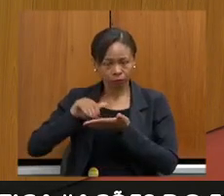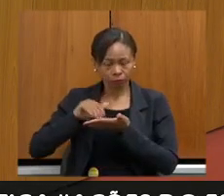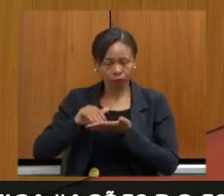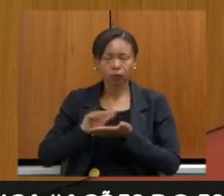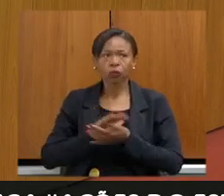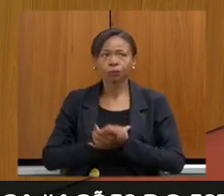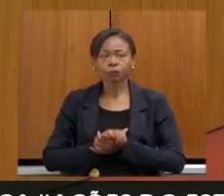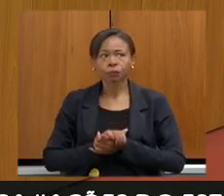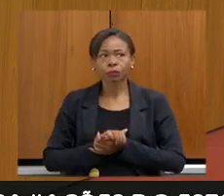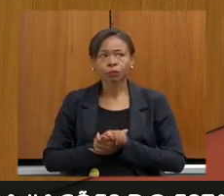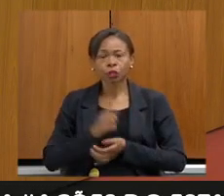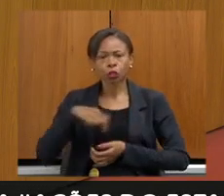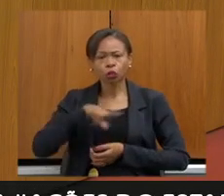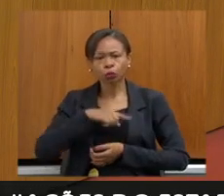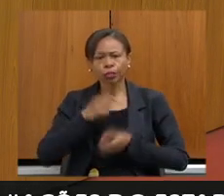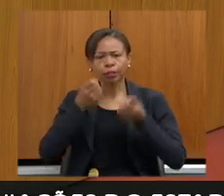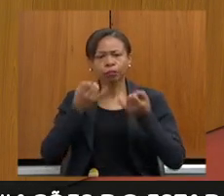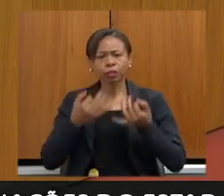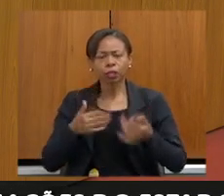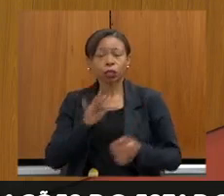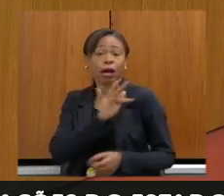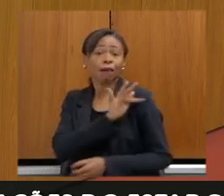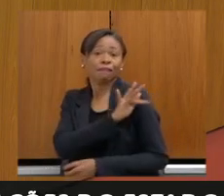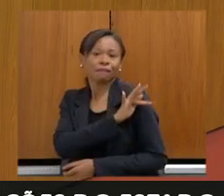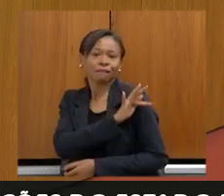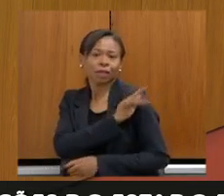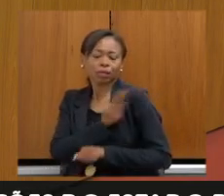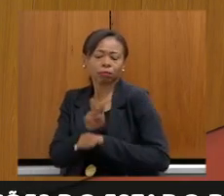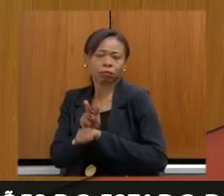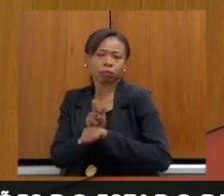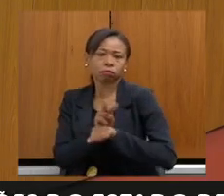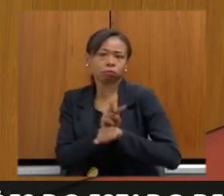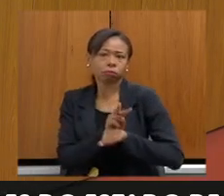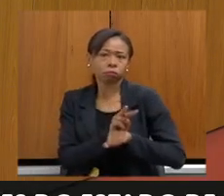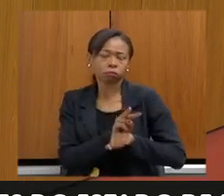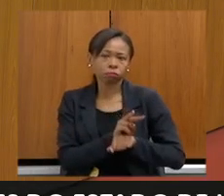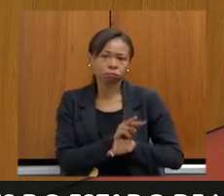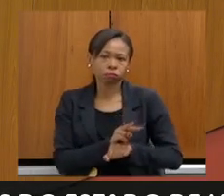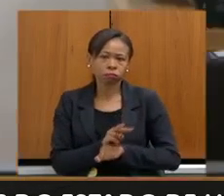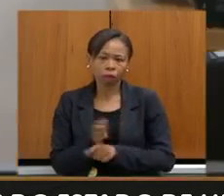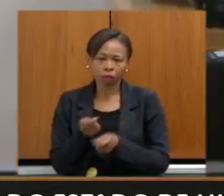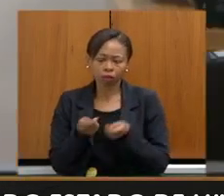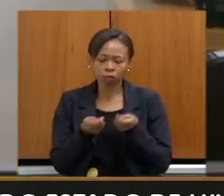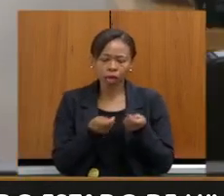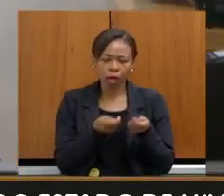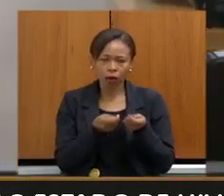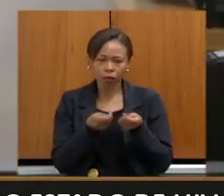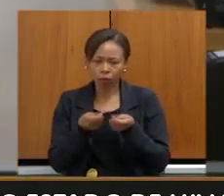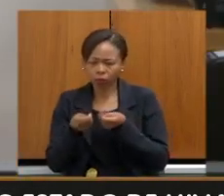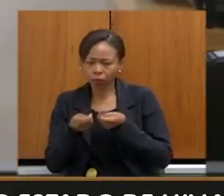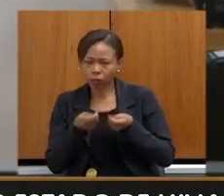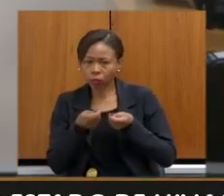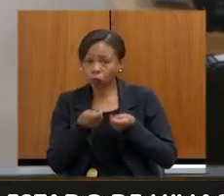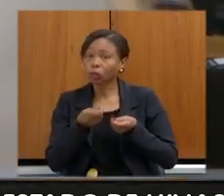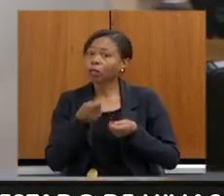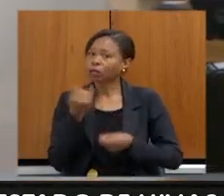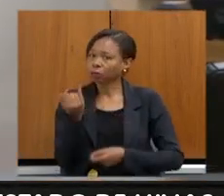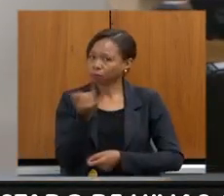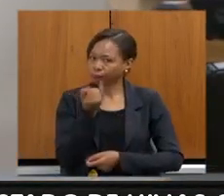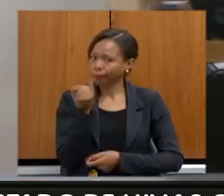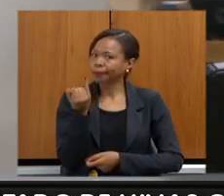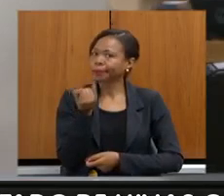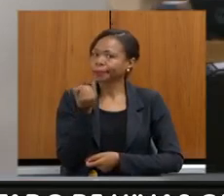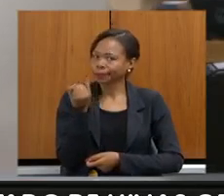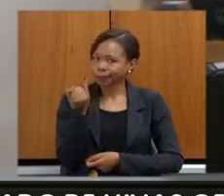fiscalização, a ação de fiscalização, que ela tem a sua importância nesse desafio, que é um